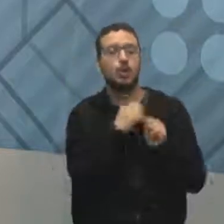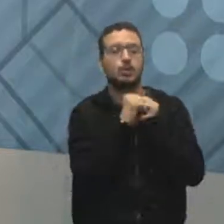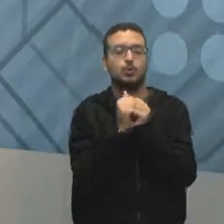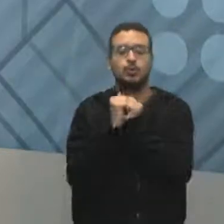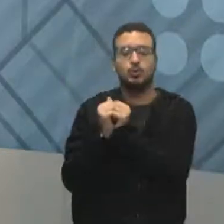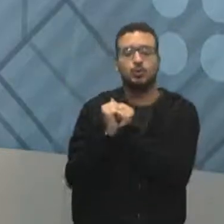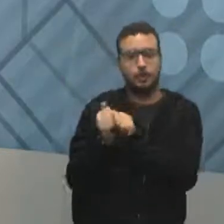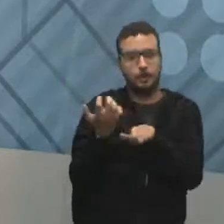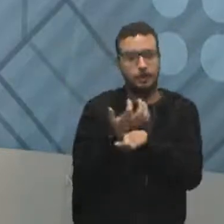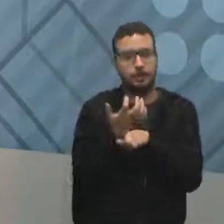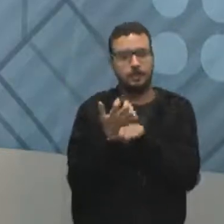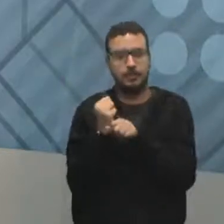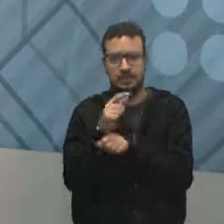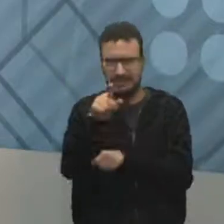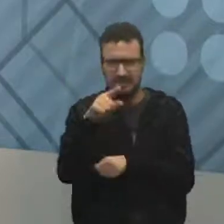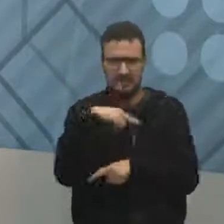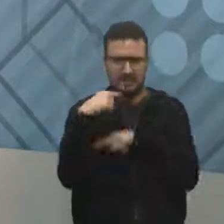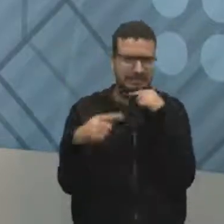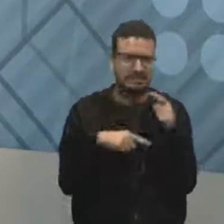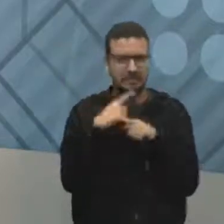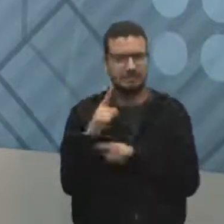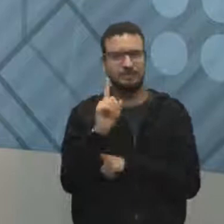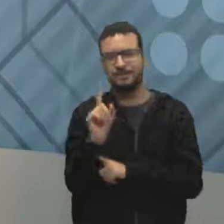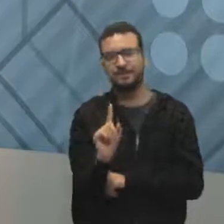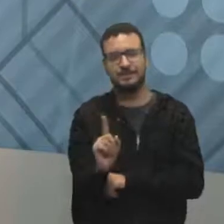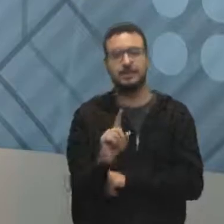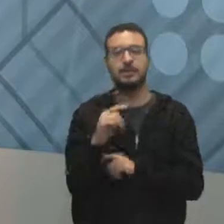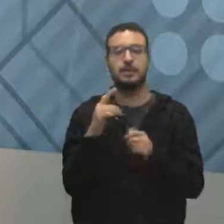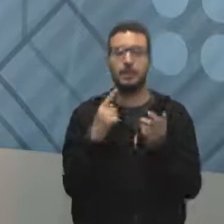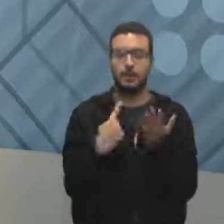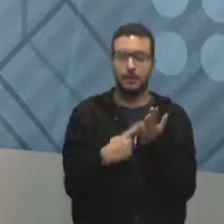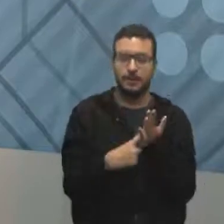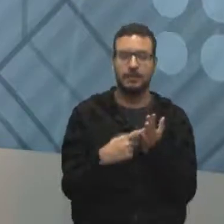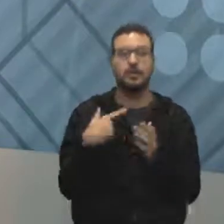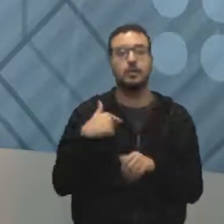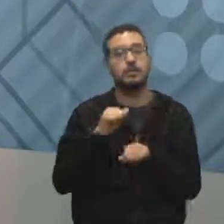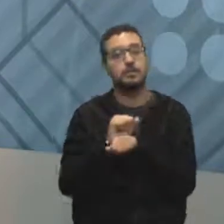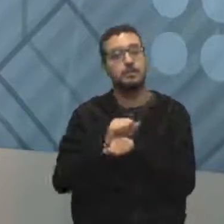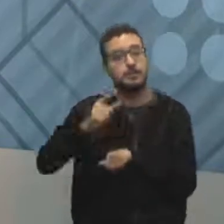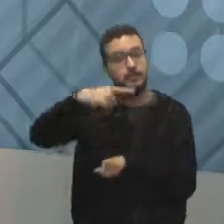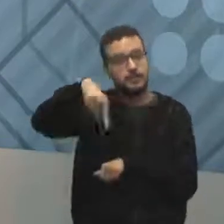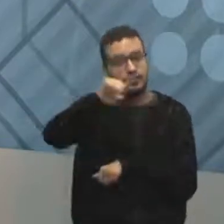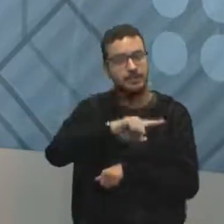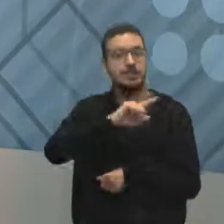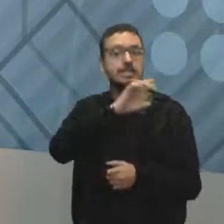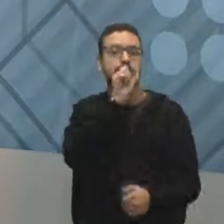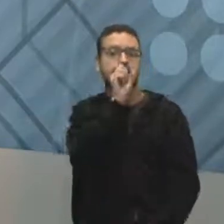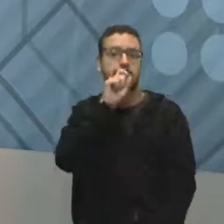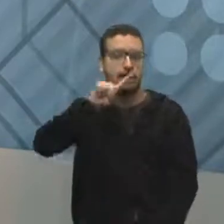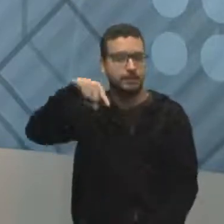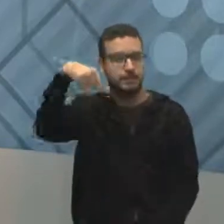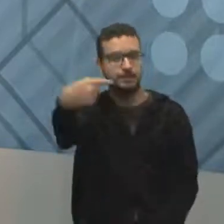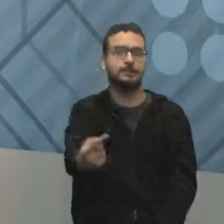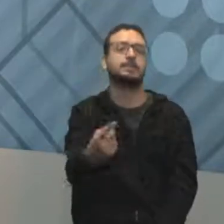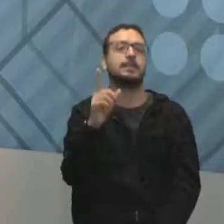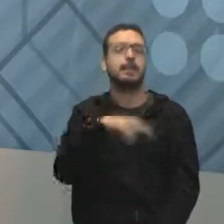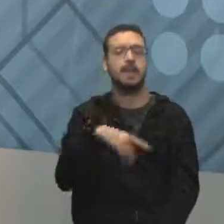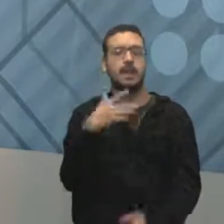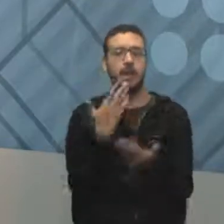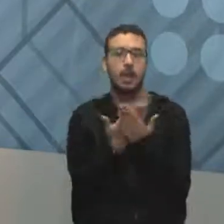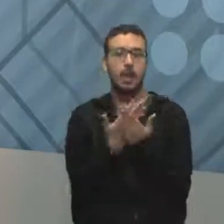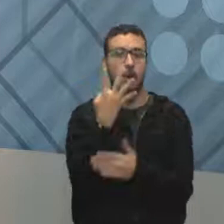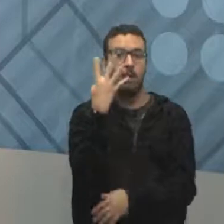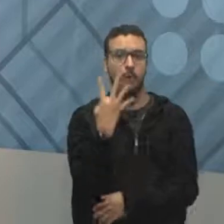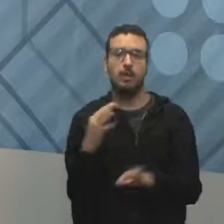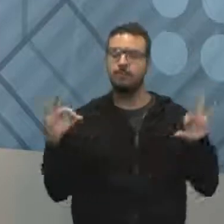nossa disciplina. Não fica com dúvida não. Está combinado? E eu espero você nesse mesmo lugar, só que sábado que vem para a nossa aula de número 4,